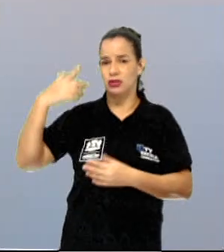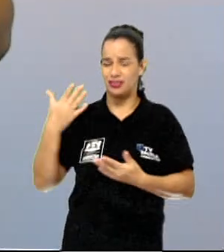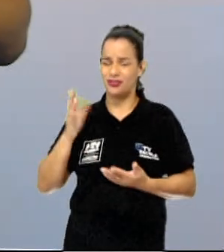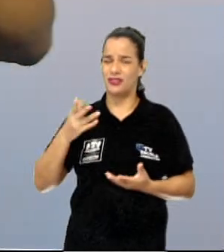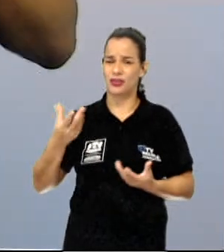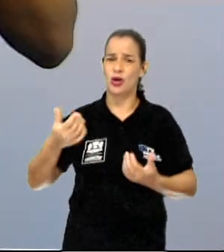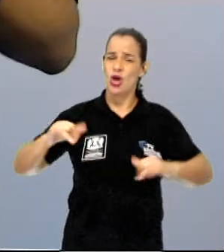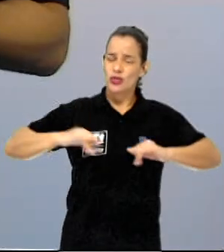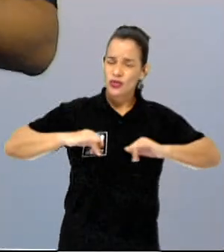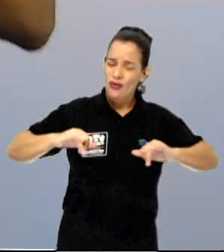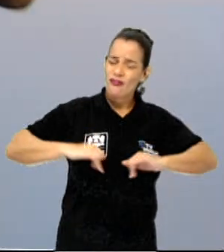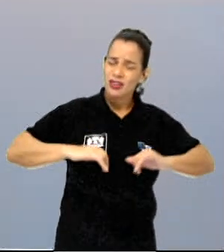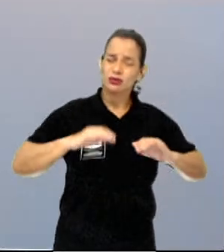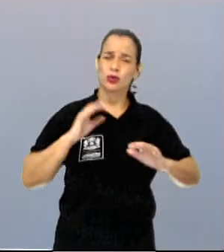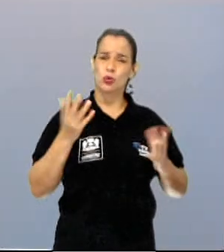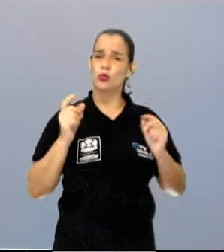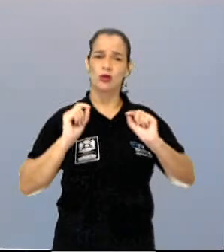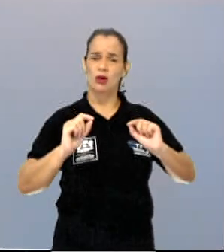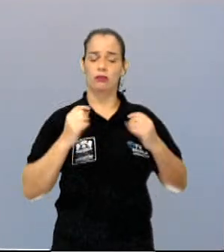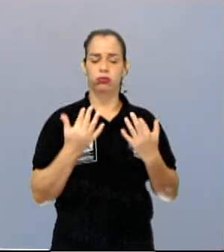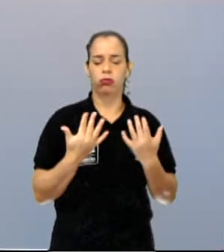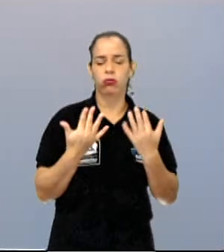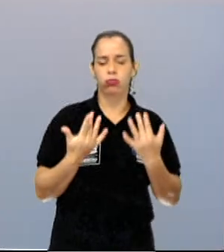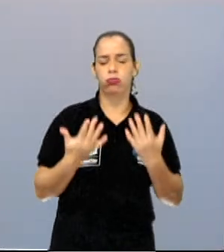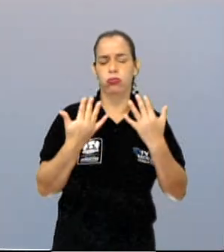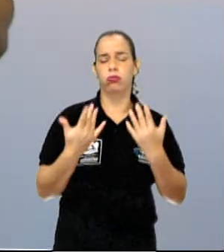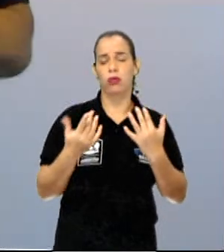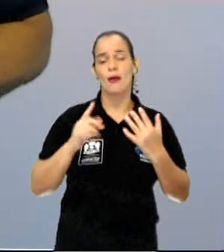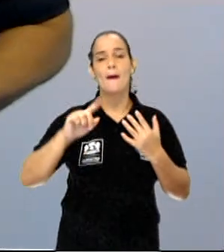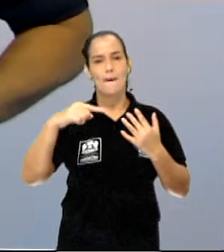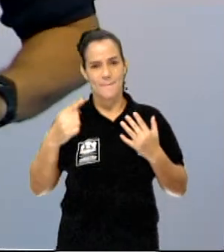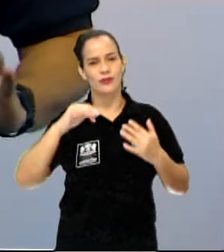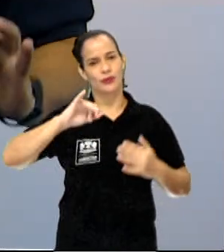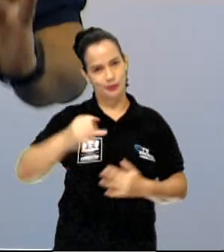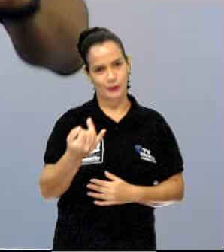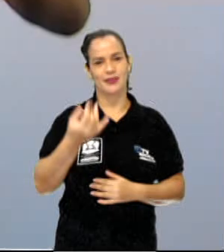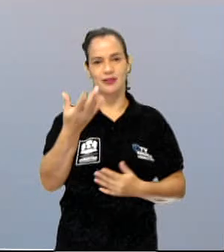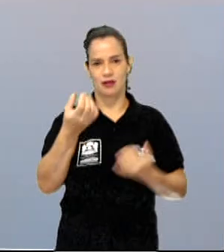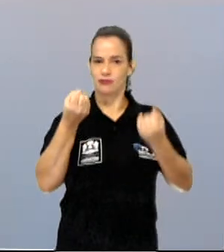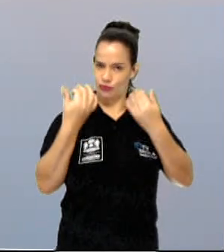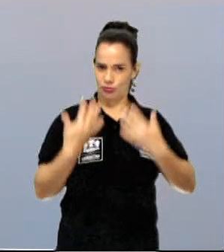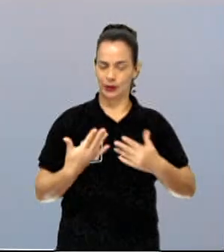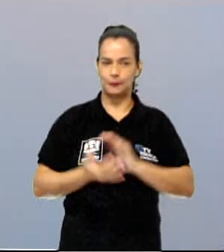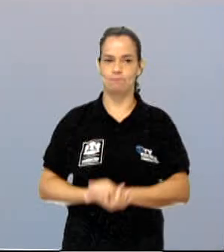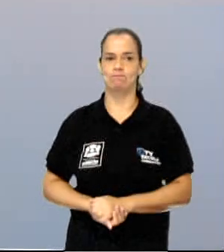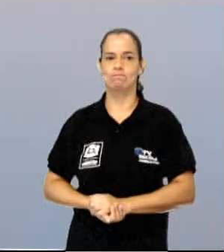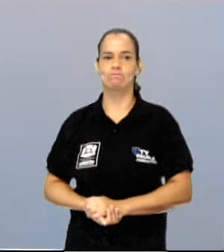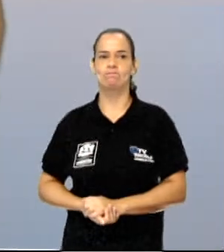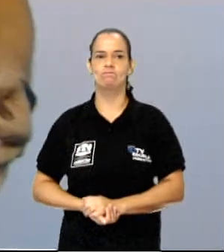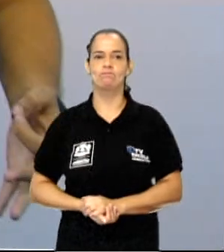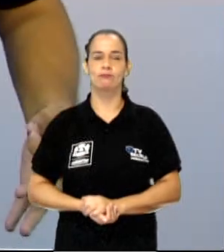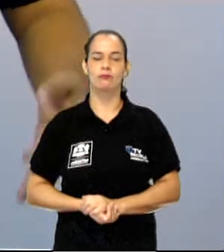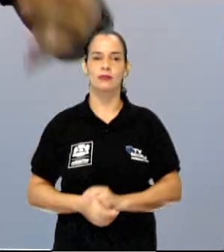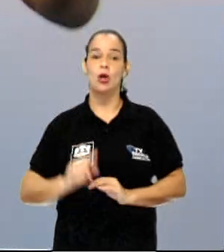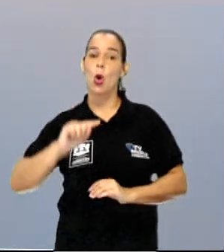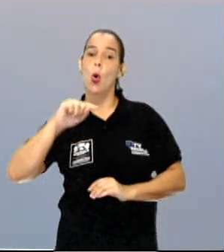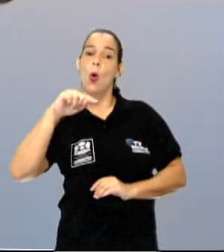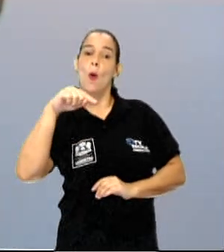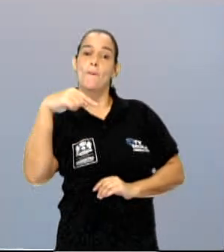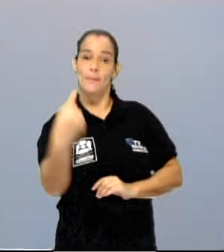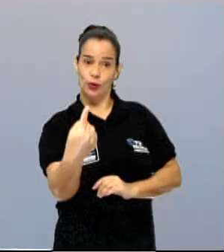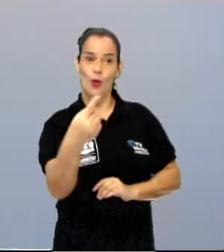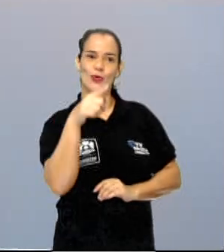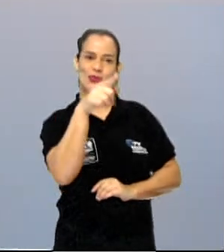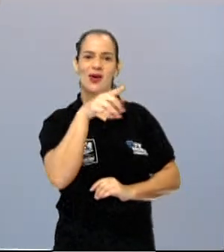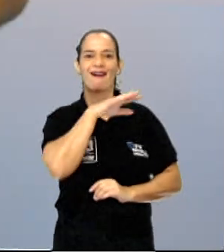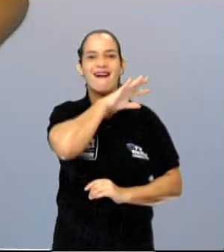de devastação, a gente vai falar numa outra oportunidade para vocês. O próximo slide